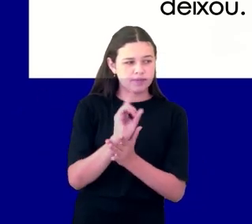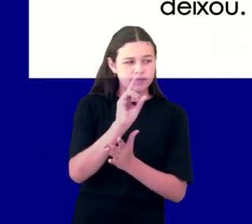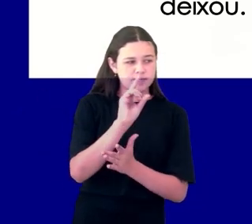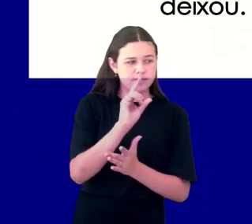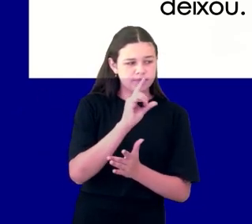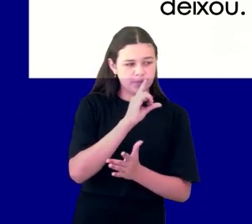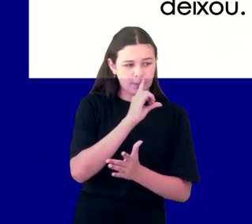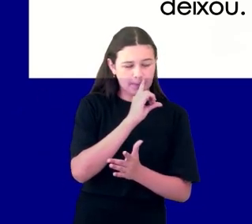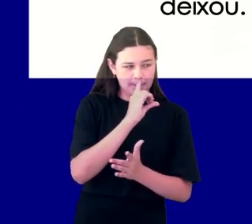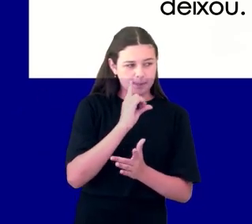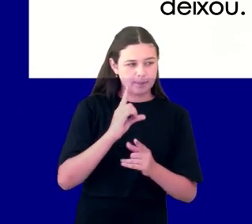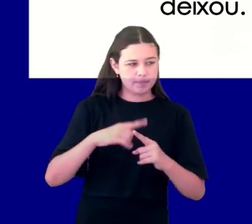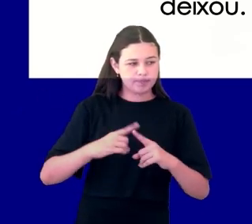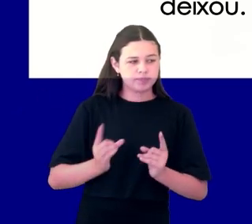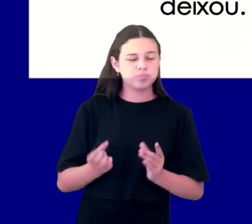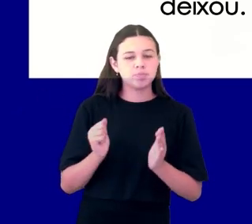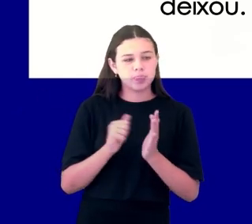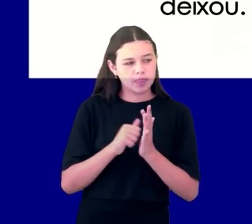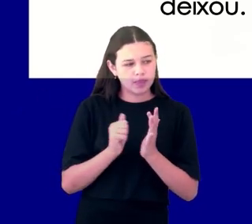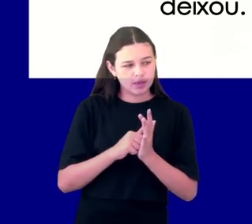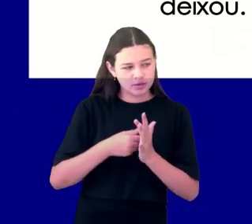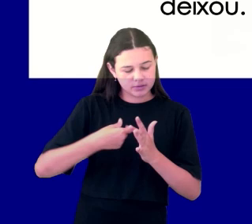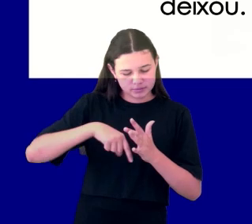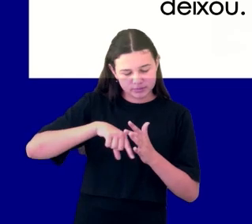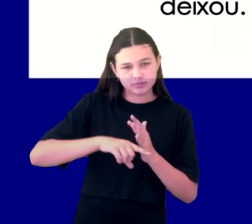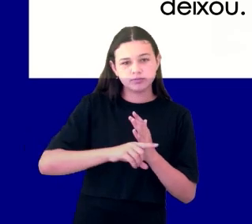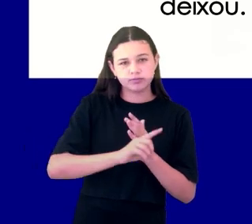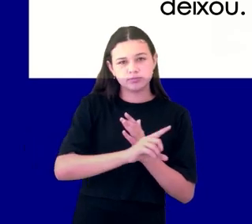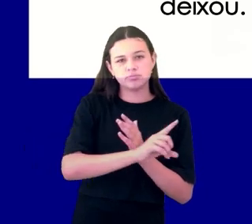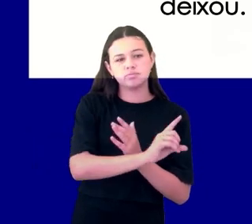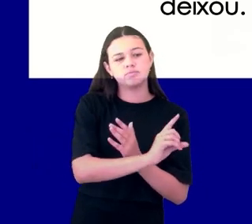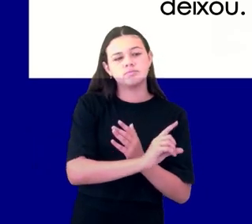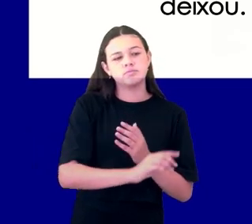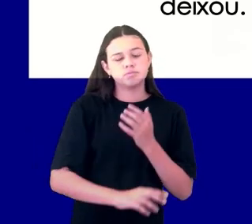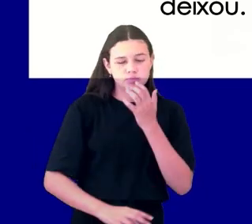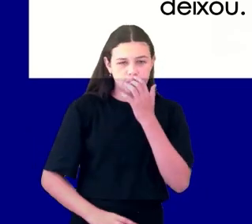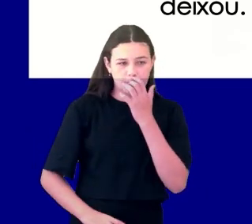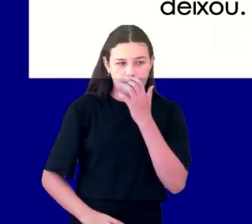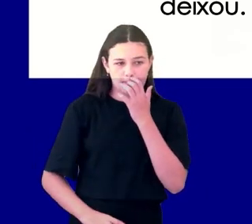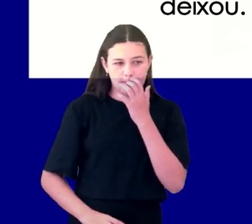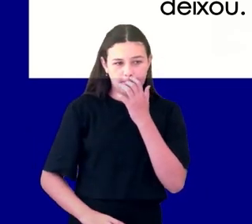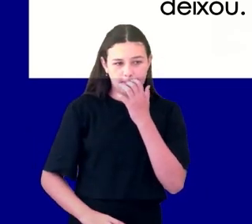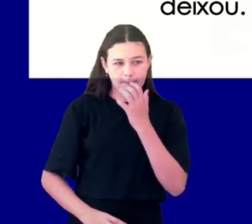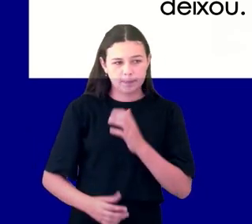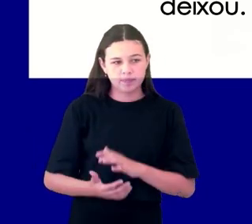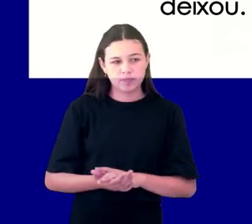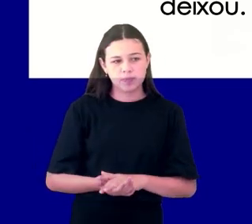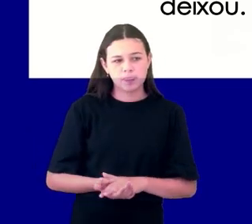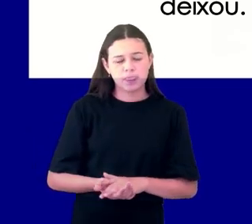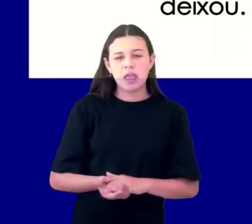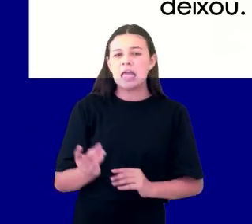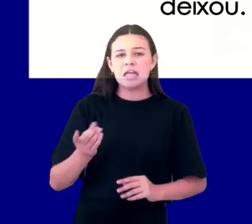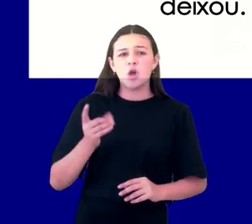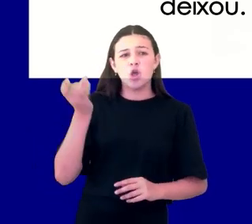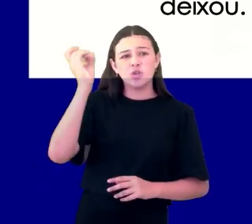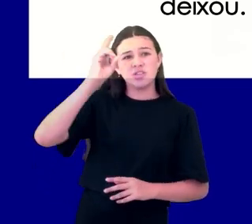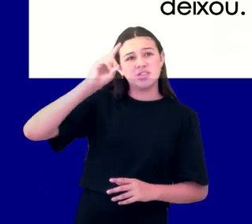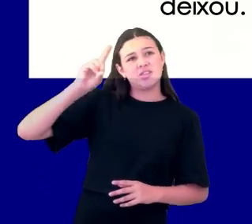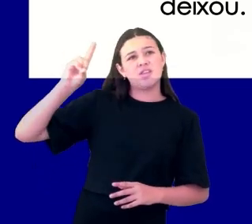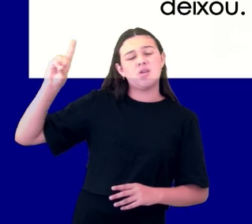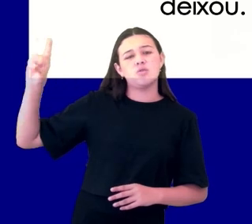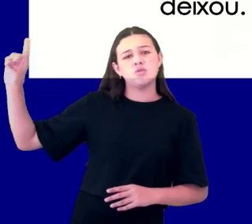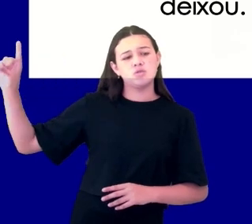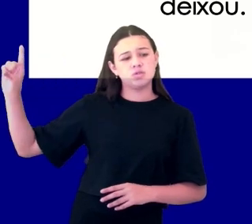comigo. É o que está escrito na palavra. Não é um Deus de violência, que me trate, eu trate a você, acima de qualquer outra coisa que você possa imaginar.